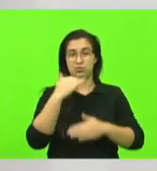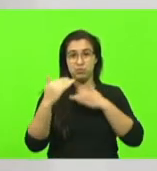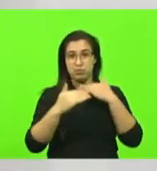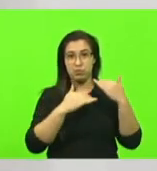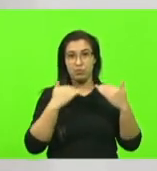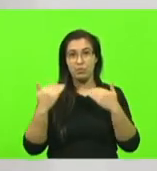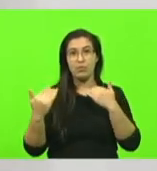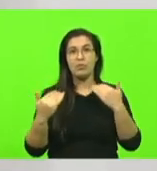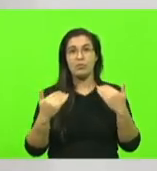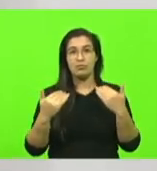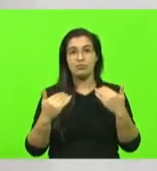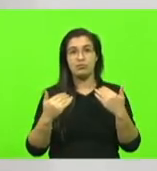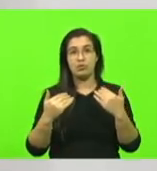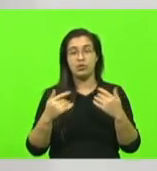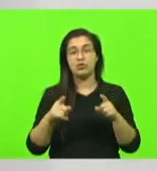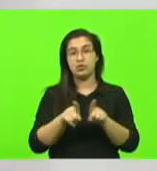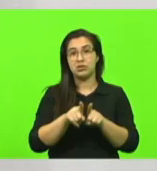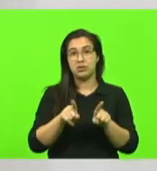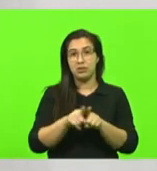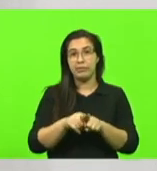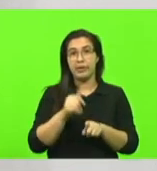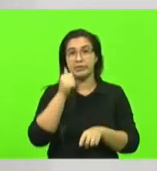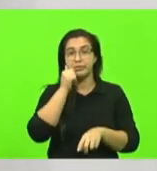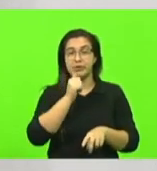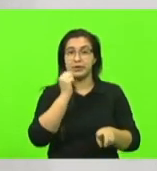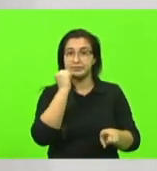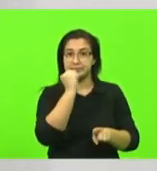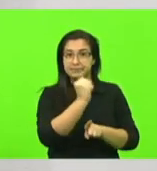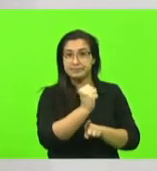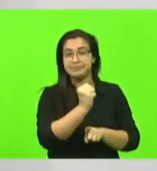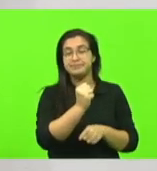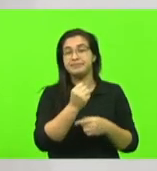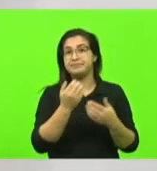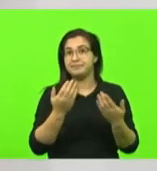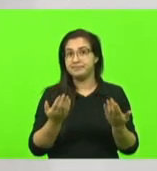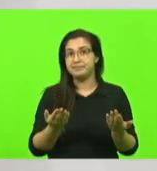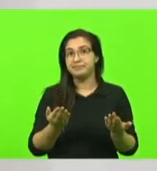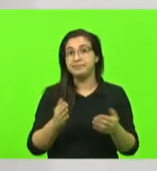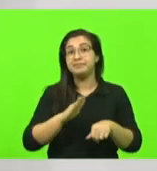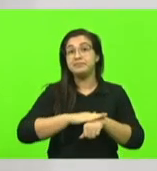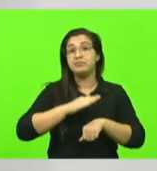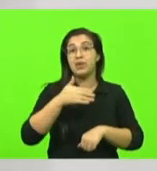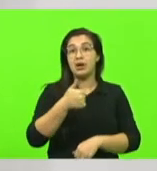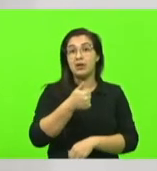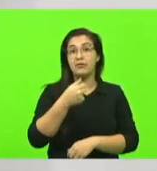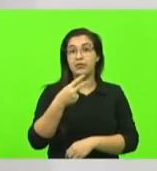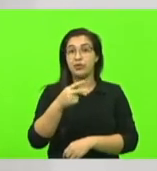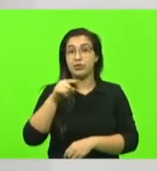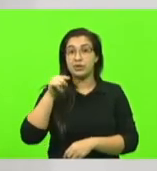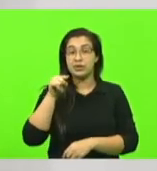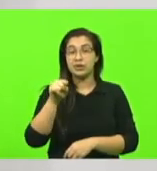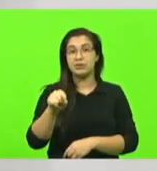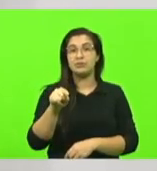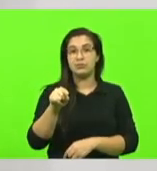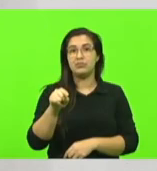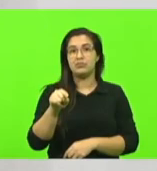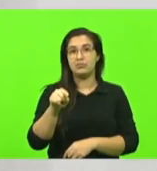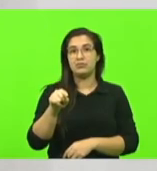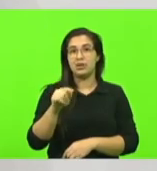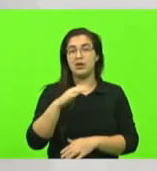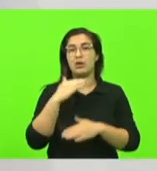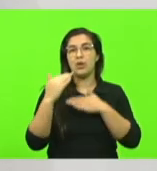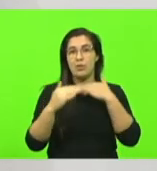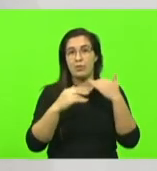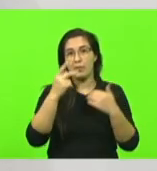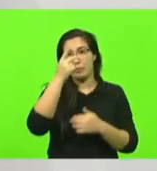homicídios e feminicídios e temos mais de 12 mil suicídios no